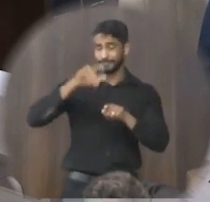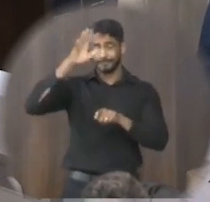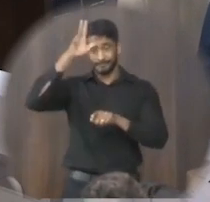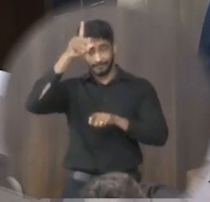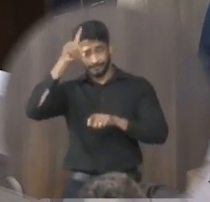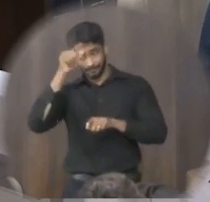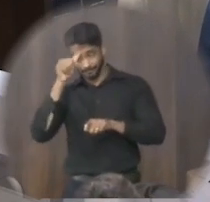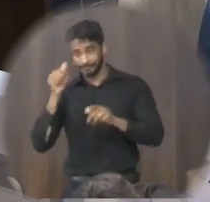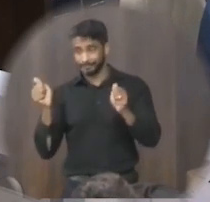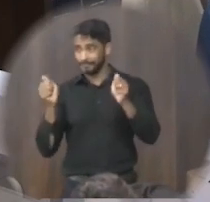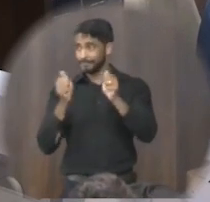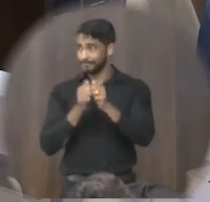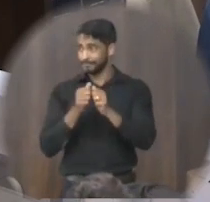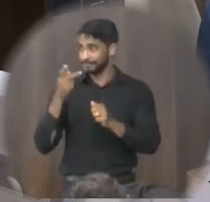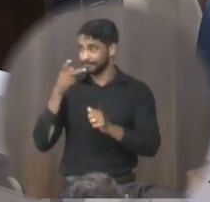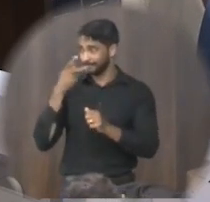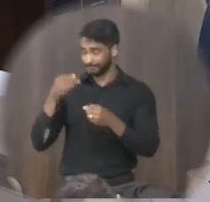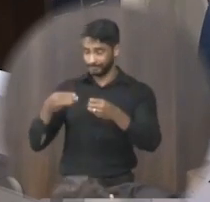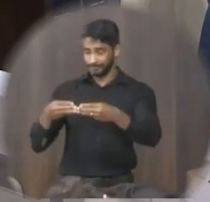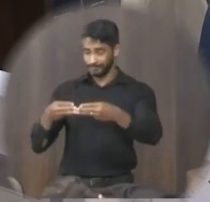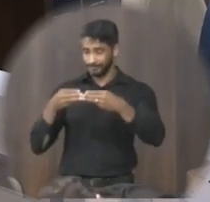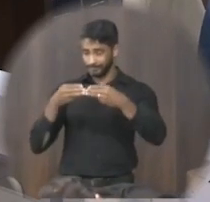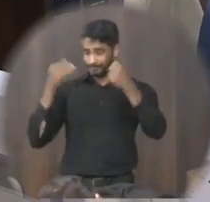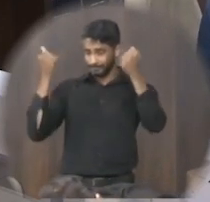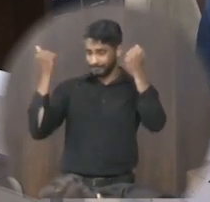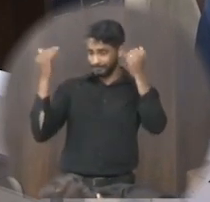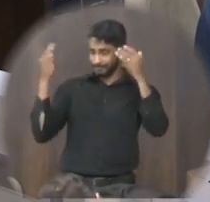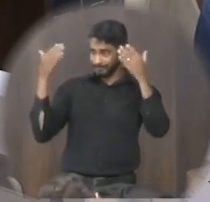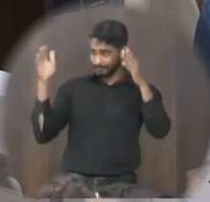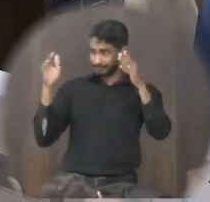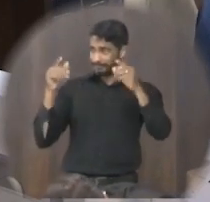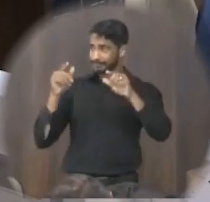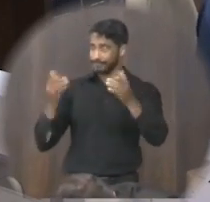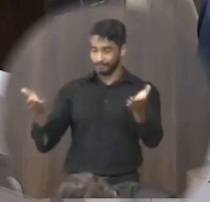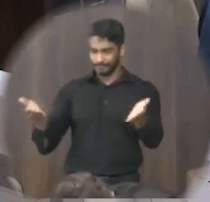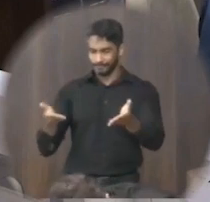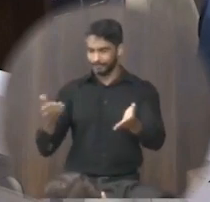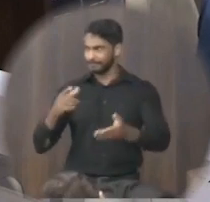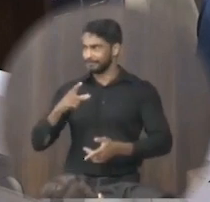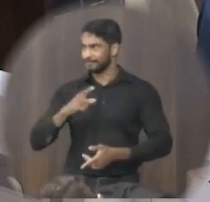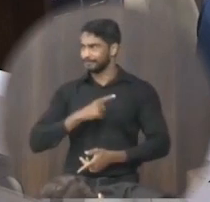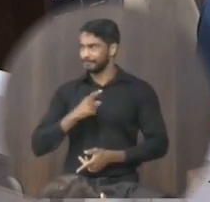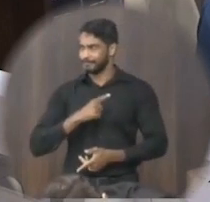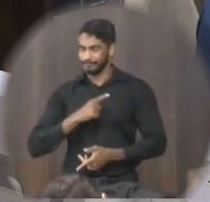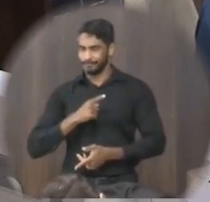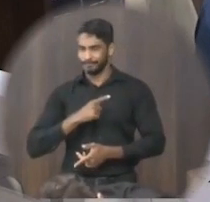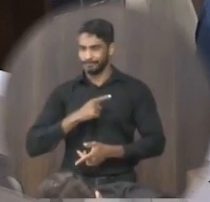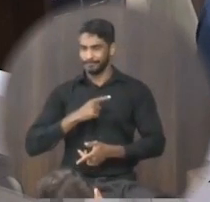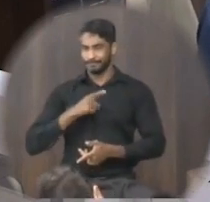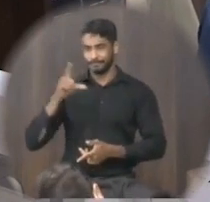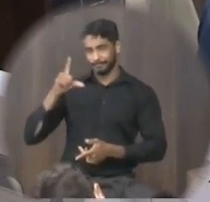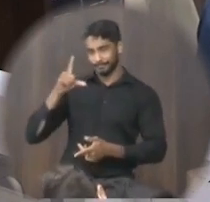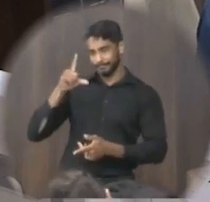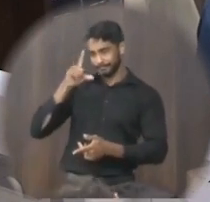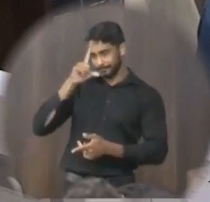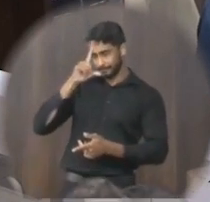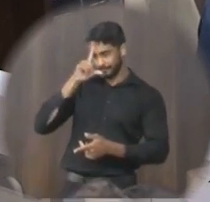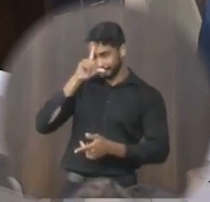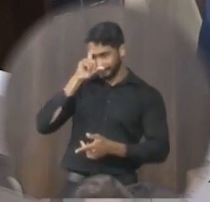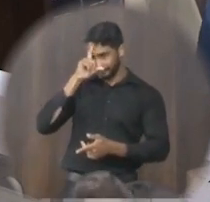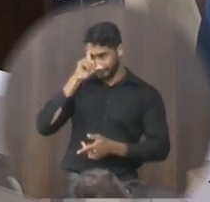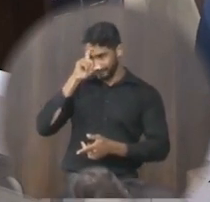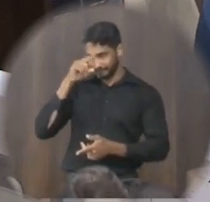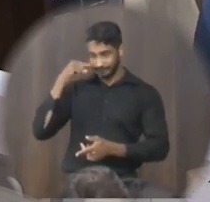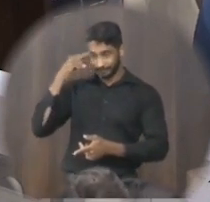gostaria de falar agora sobre a minha moção de aplausos aí hoje a gente estivemos na clínica na oftalmologística